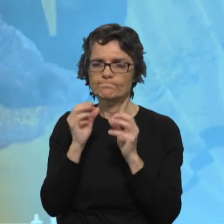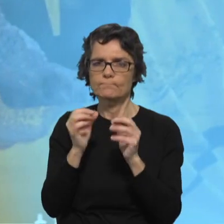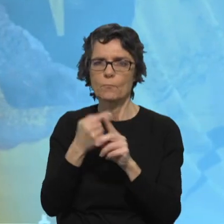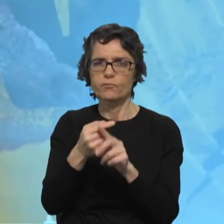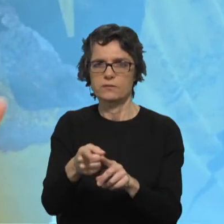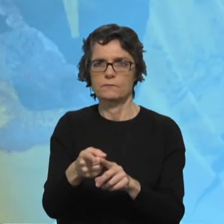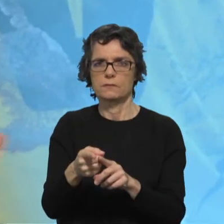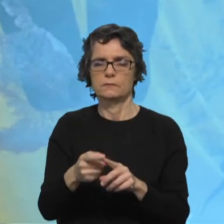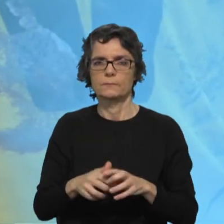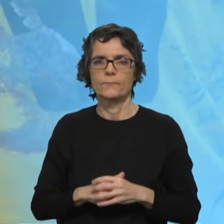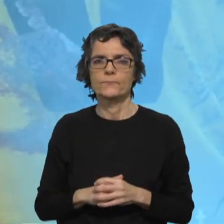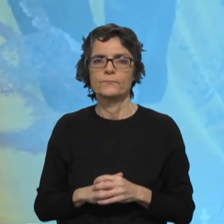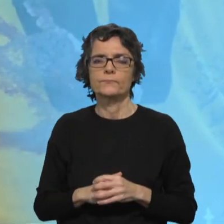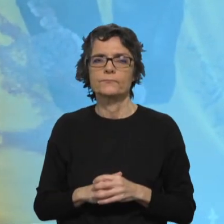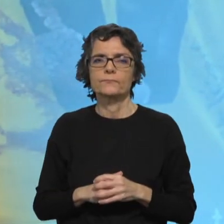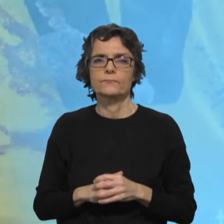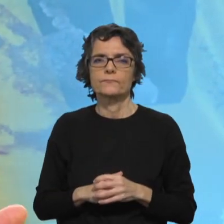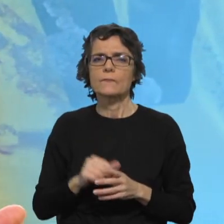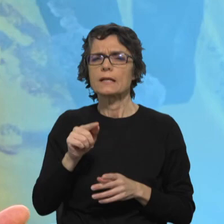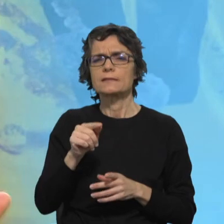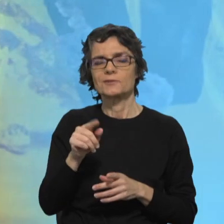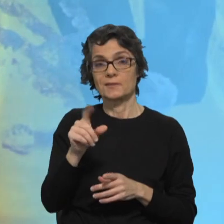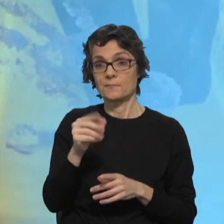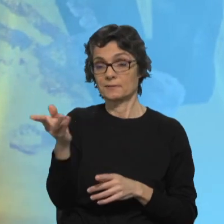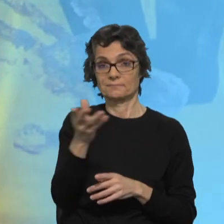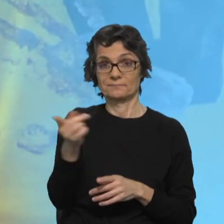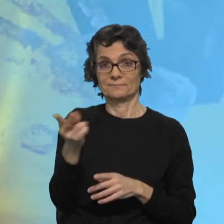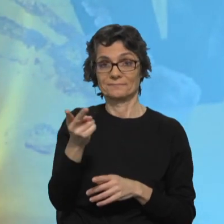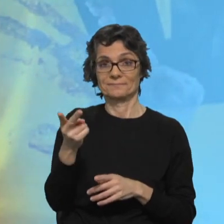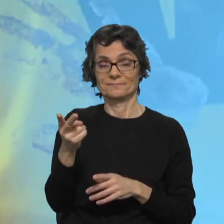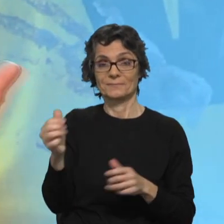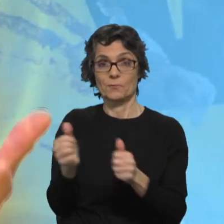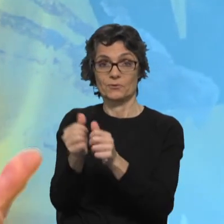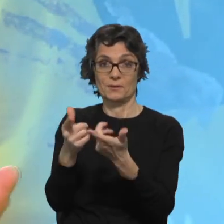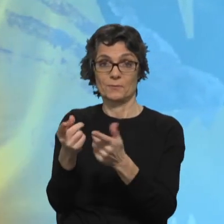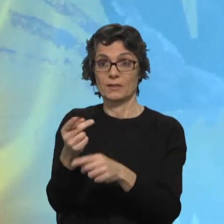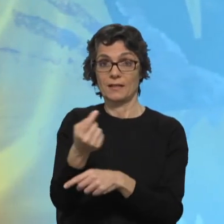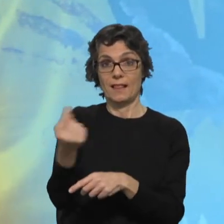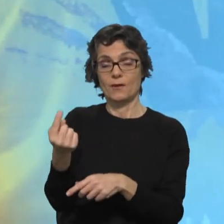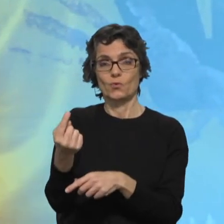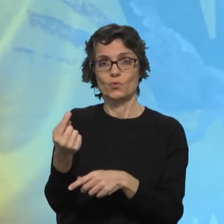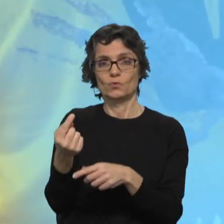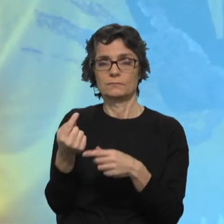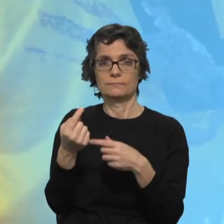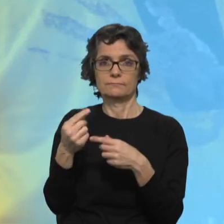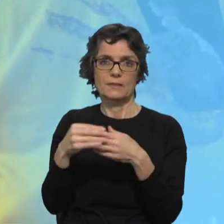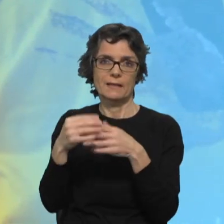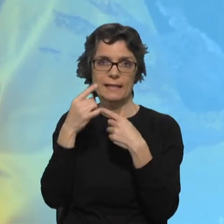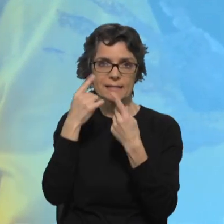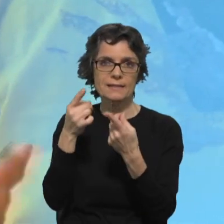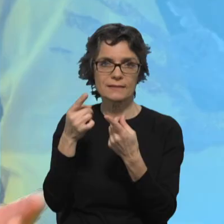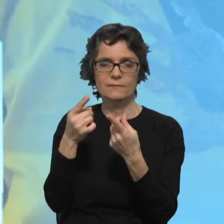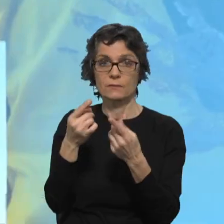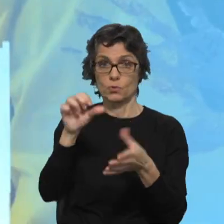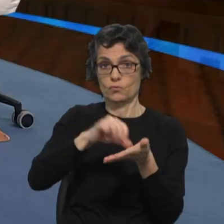também que vos aproxima, no sentido de estarem a liderar iniciativas que acho que são alternativas a essa informação, seja no Centro da Reflexão